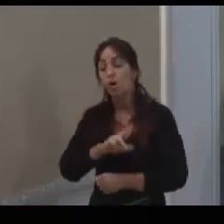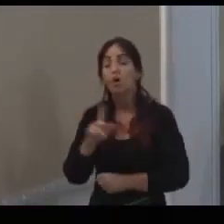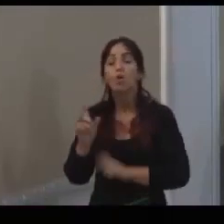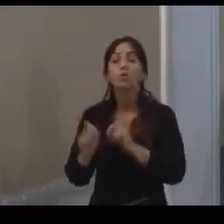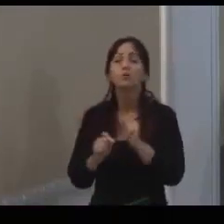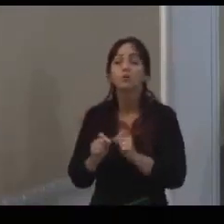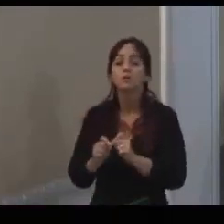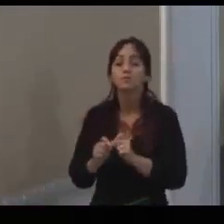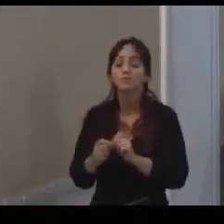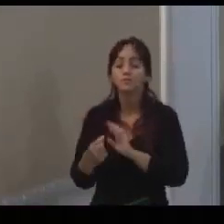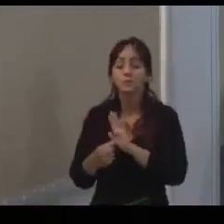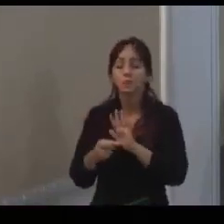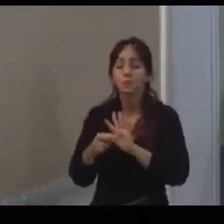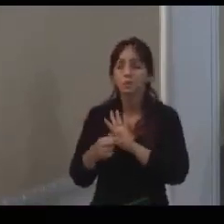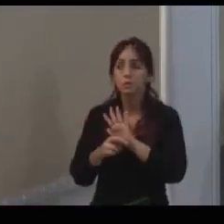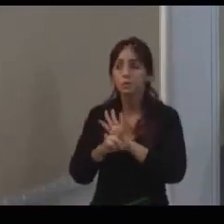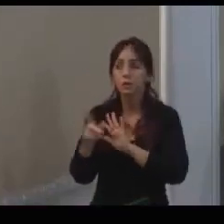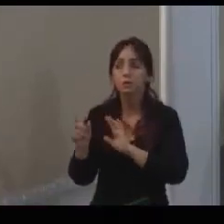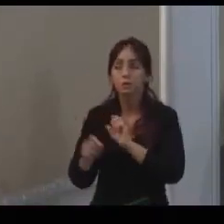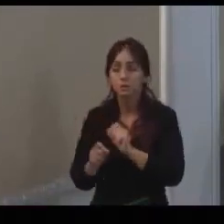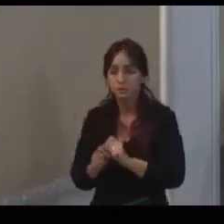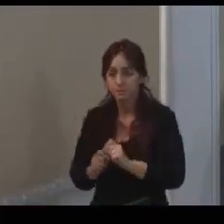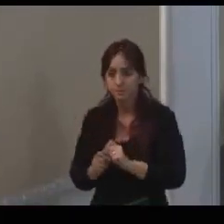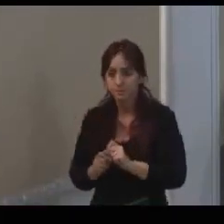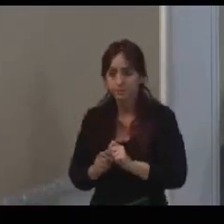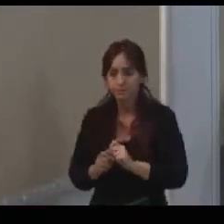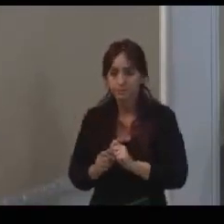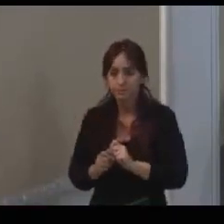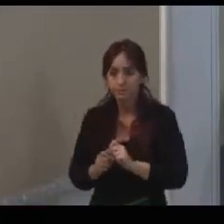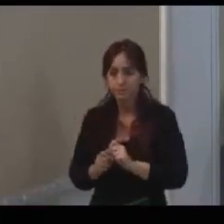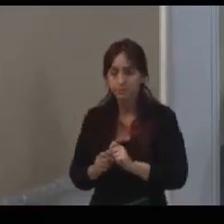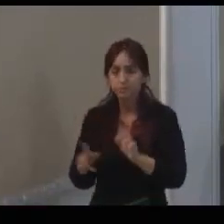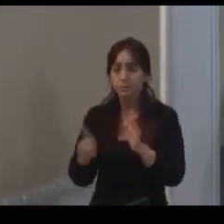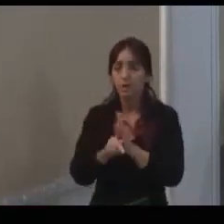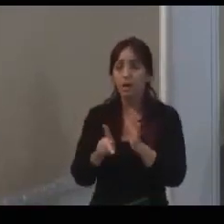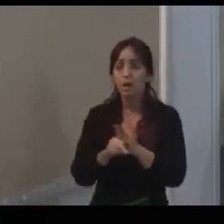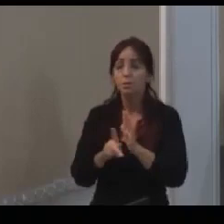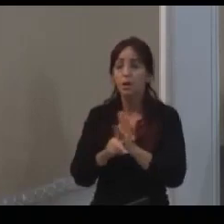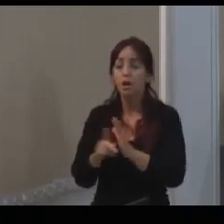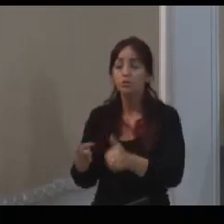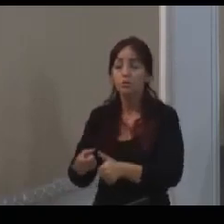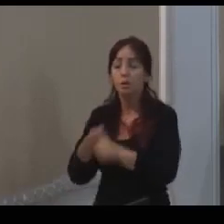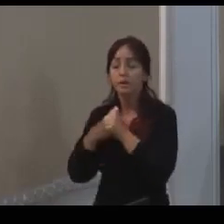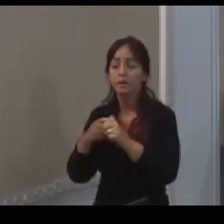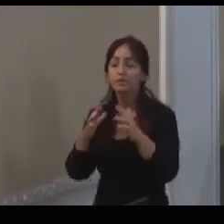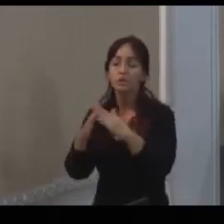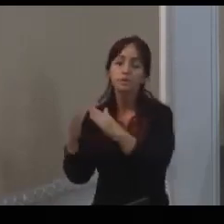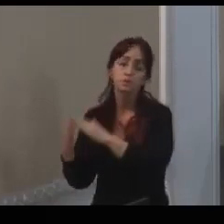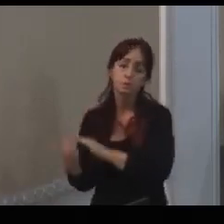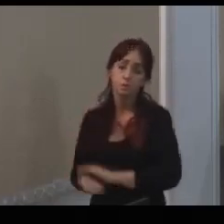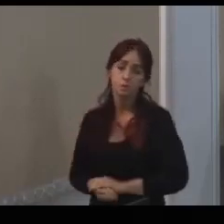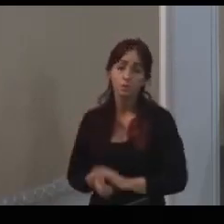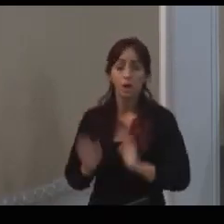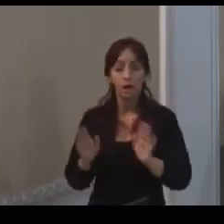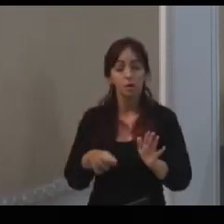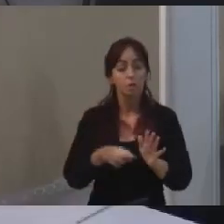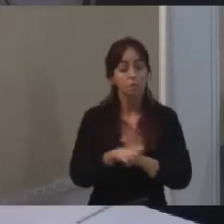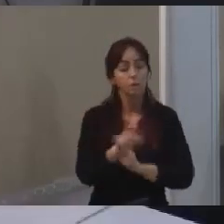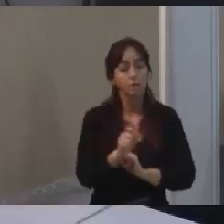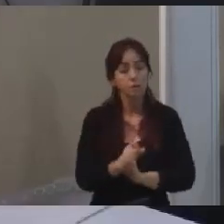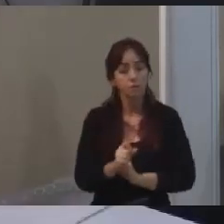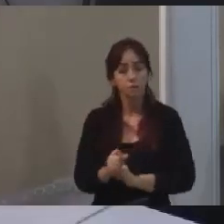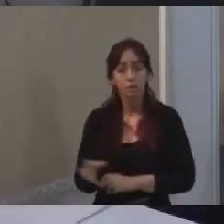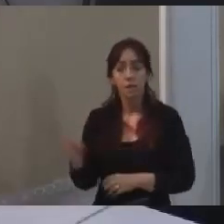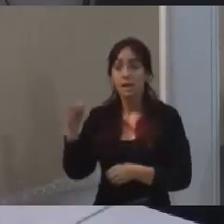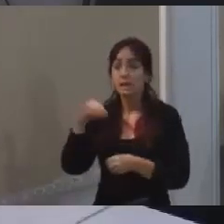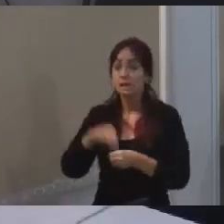são as unidades destinadas para déficit habitacional. Então, agora vem a pergunta. Dentro de a